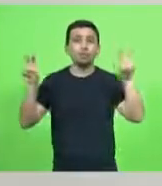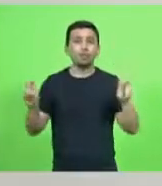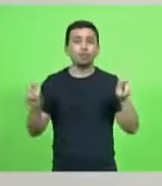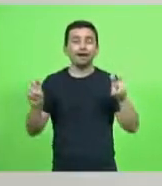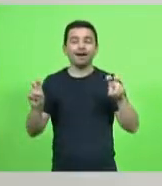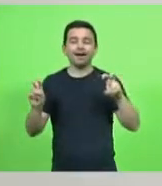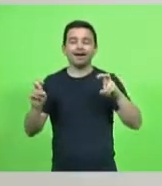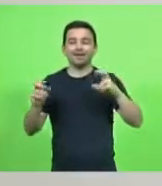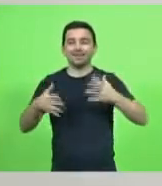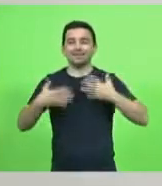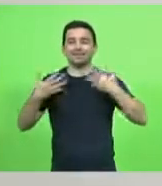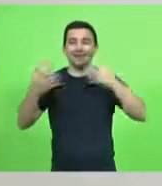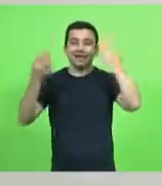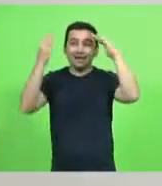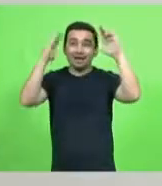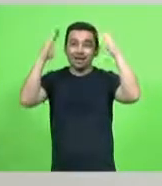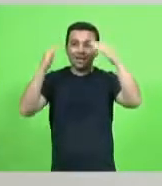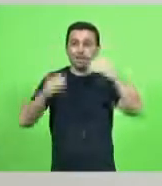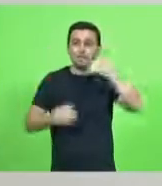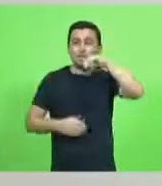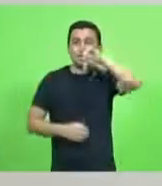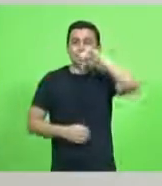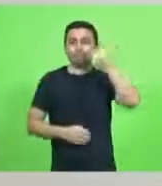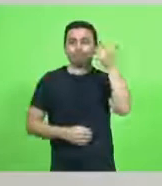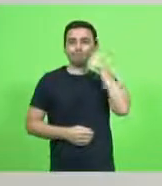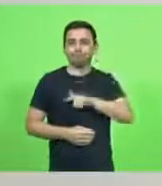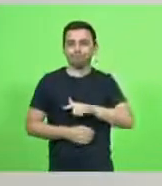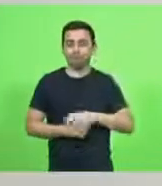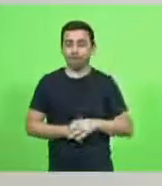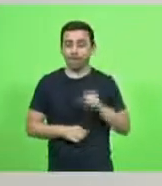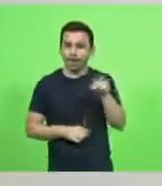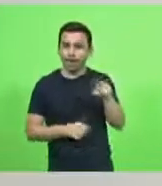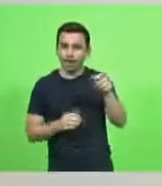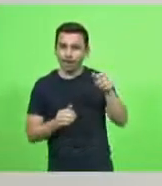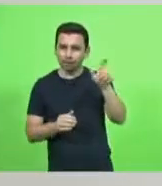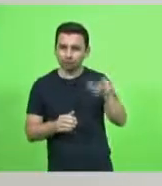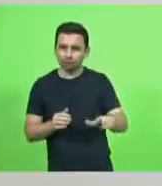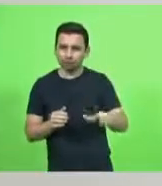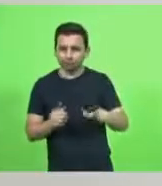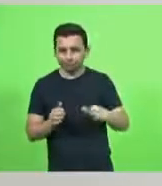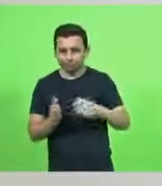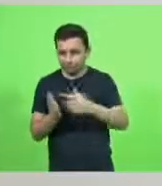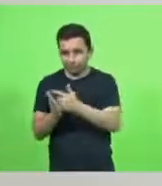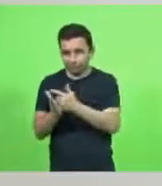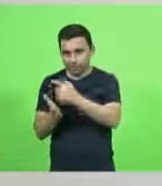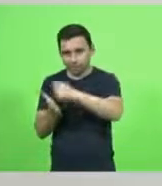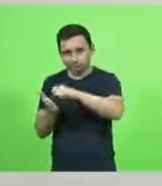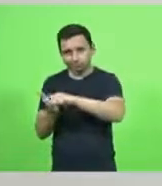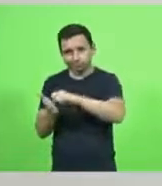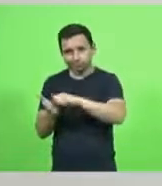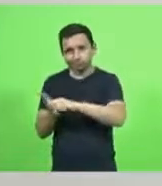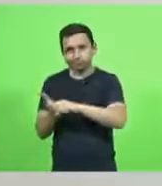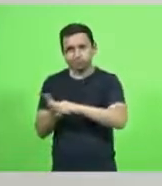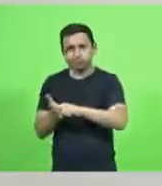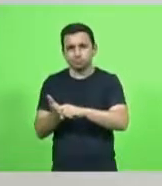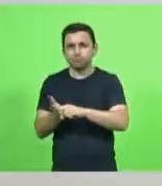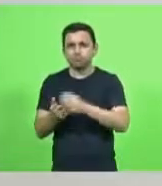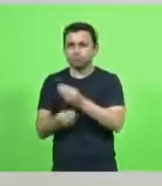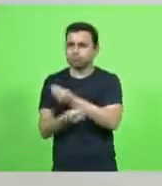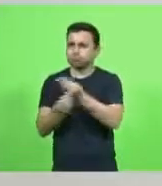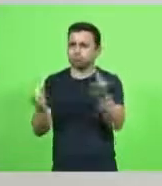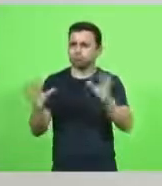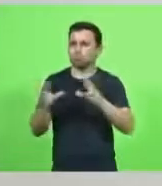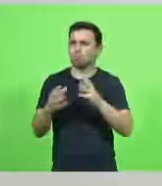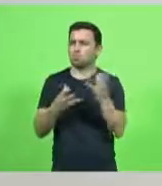Ser Mãe. E ela contou nesse livro que ainda está nas livrarias e na